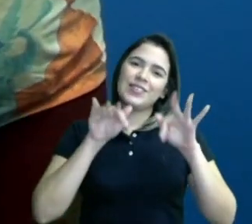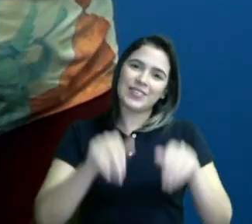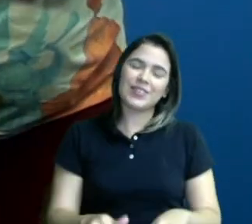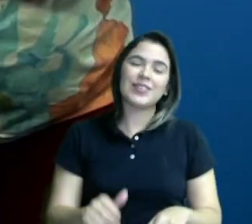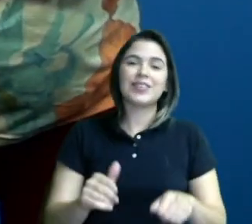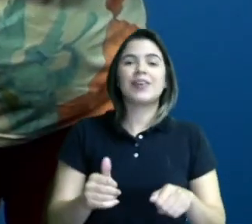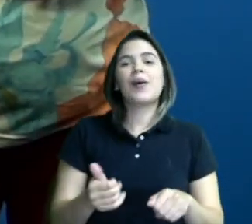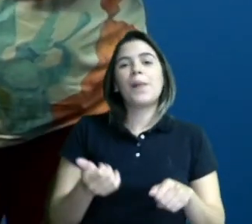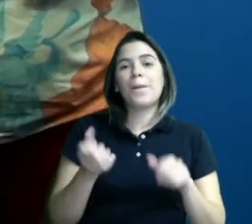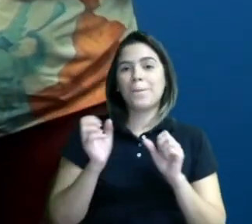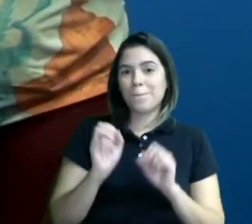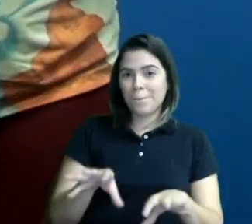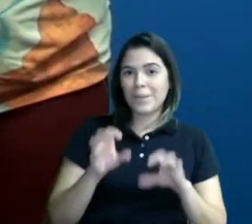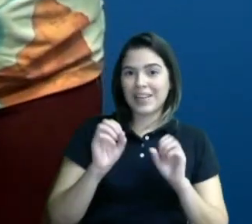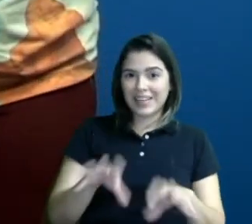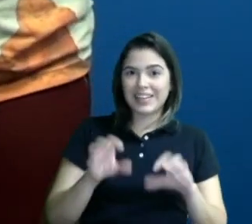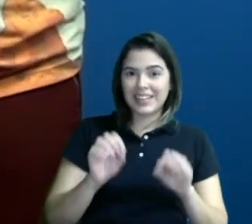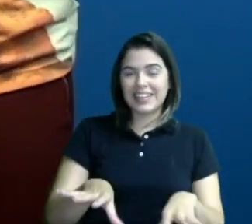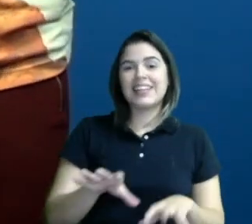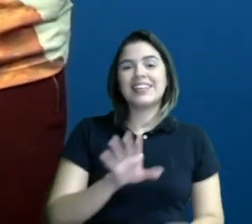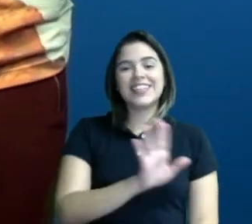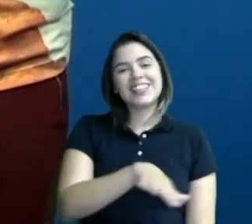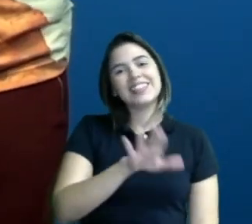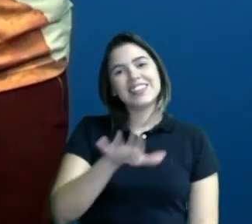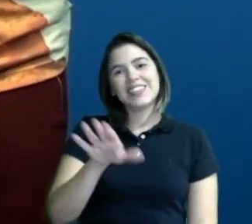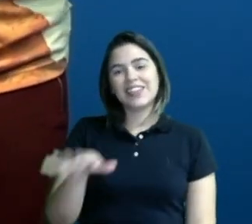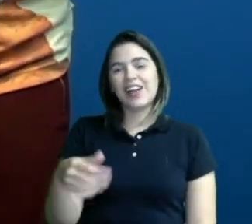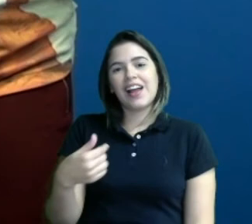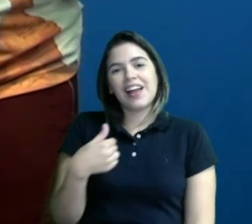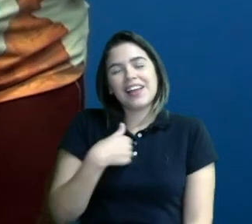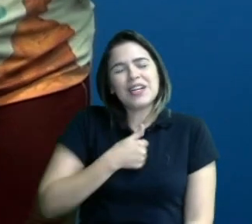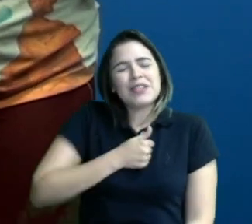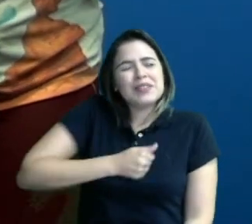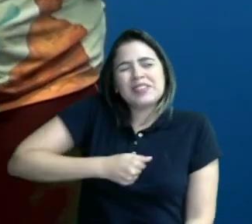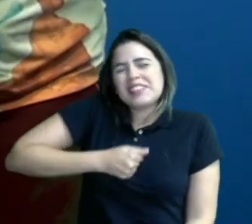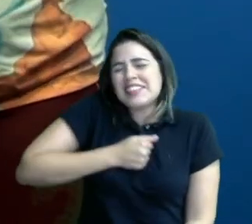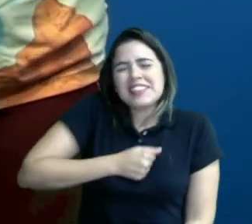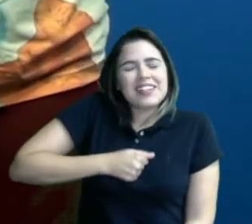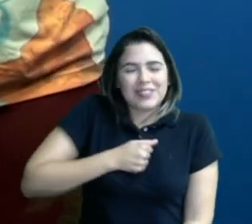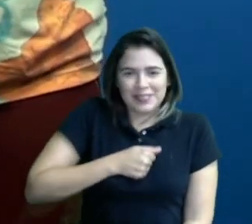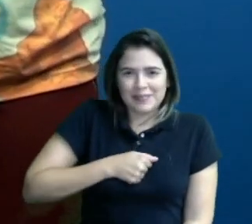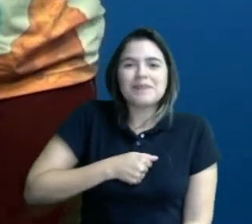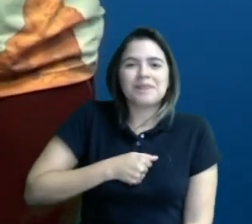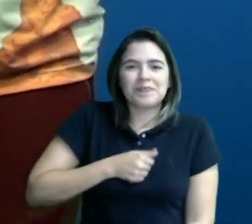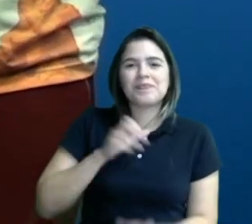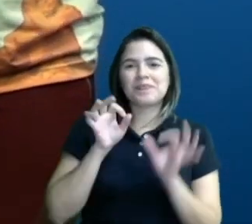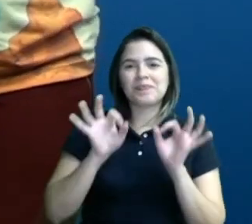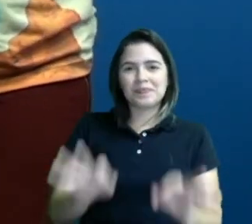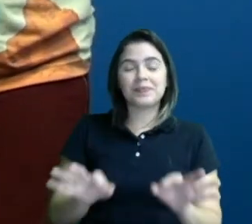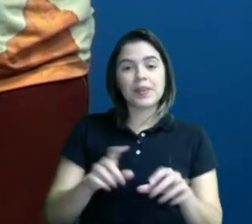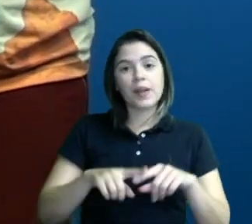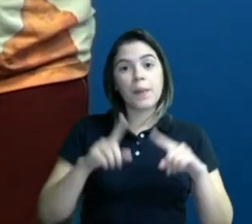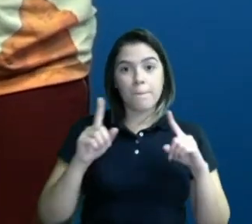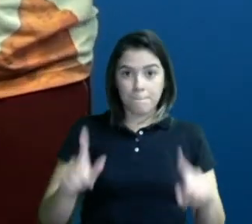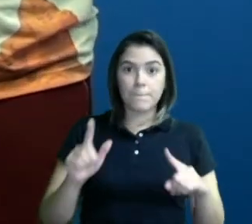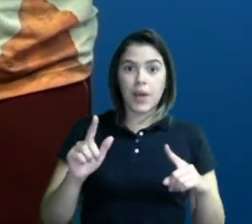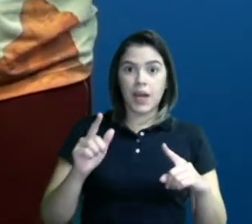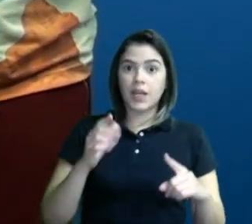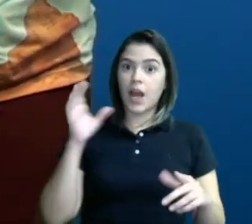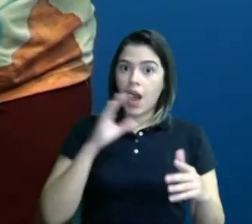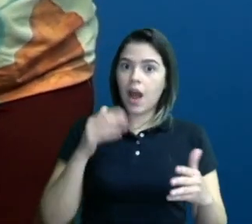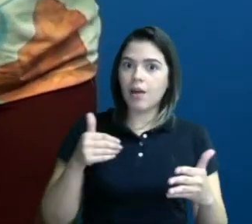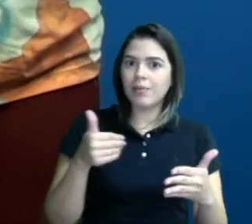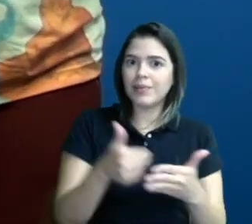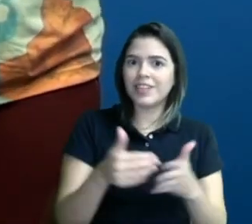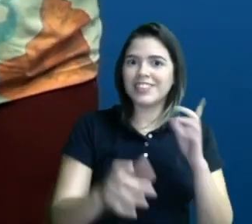mais uma aula de educação infantil. Já estou ficando com saudades. Tá certo? Mas em breve a gente se